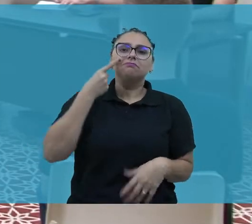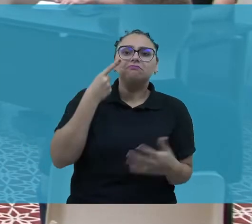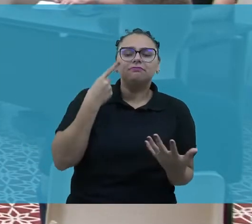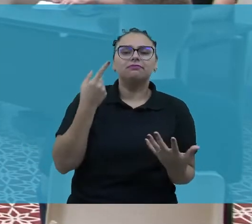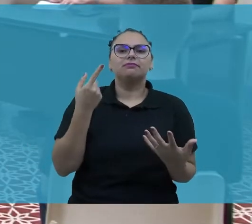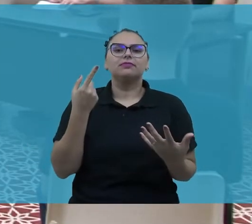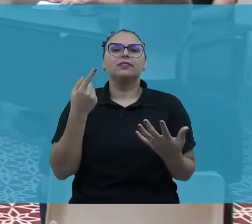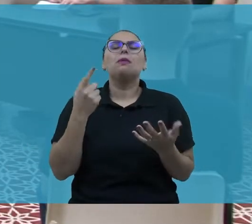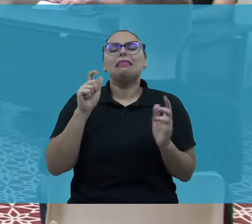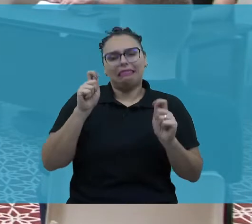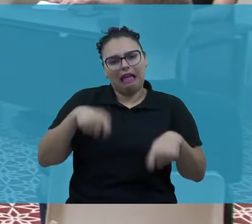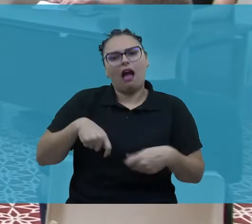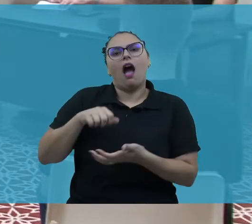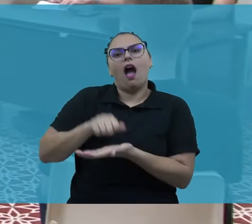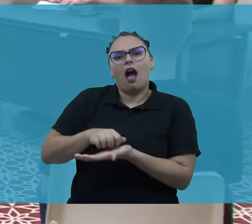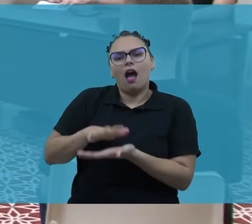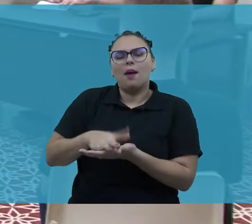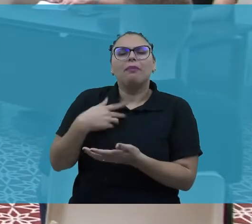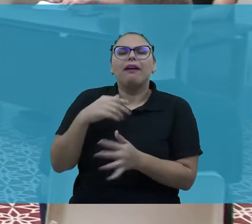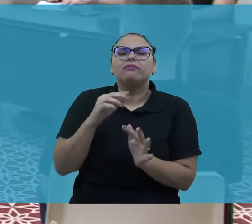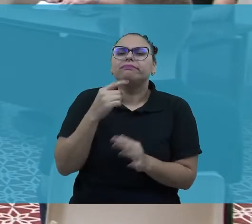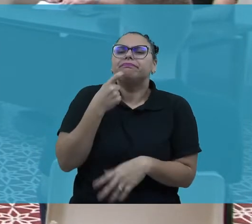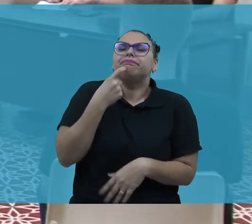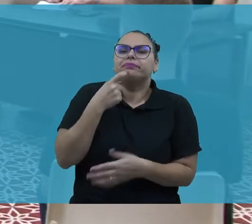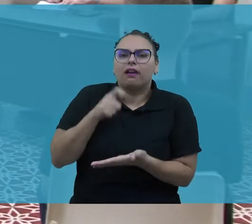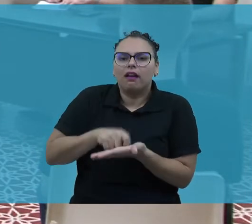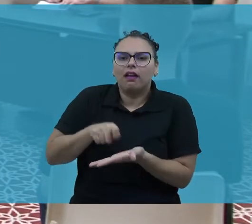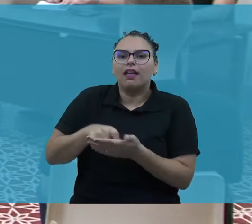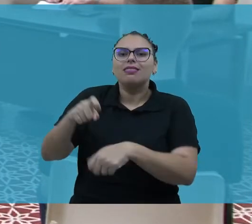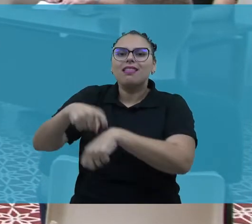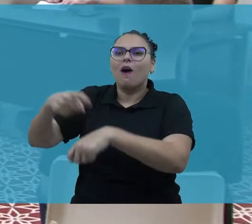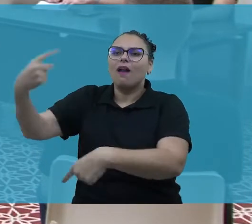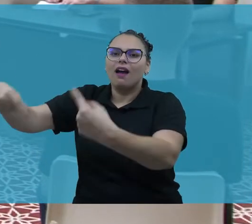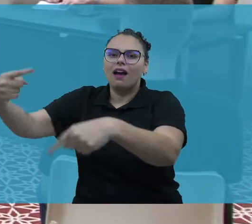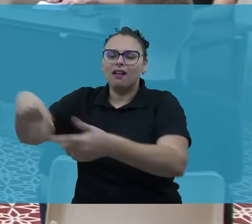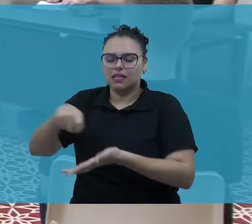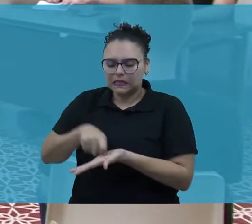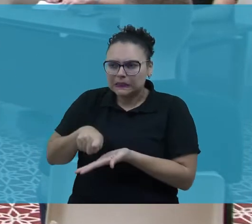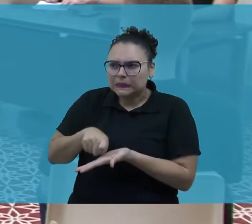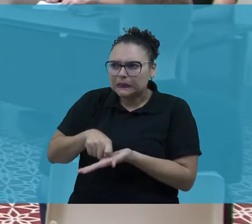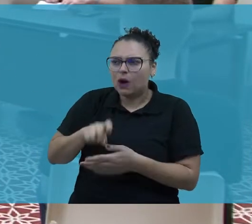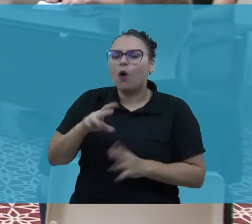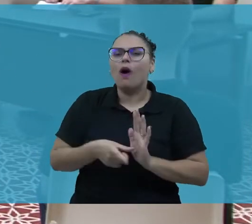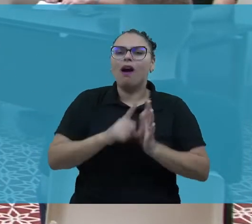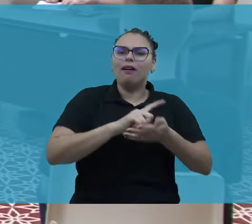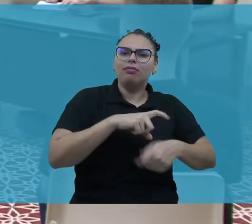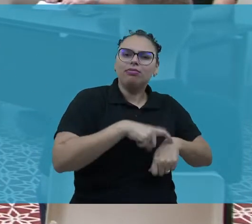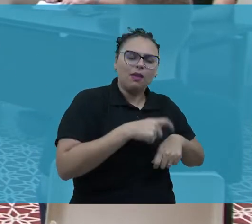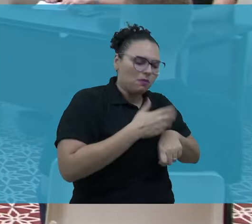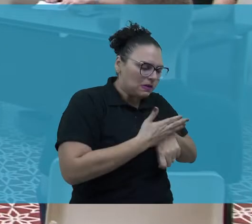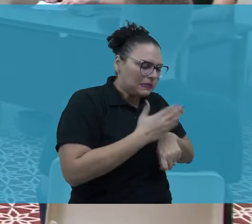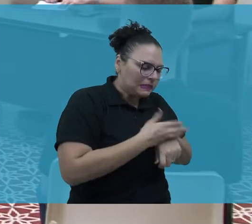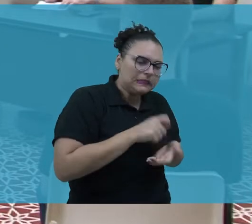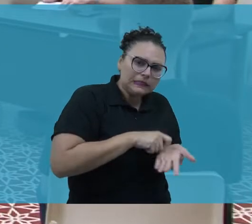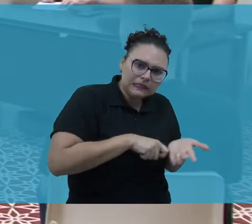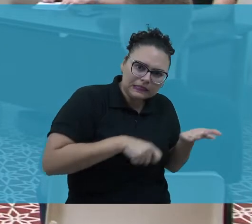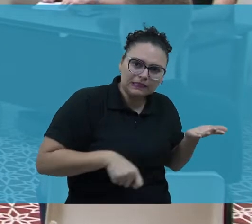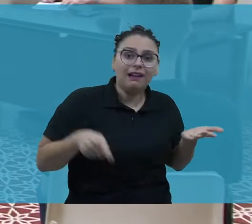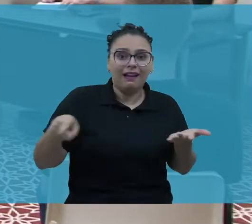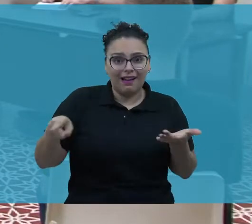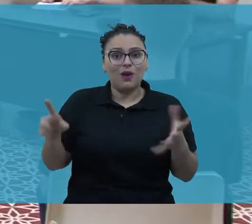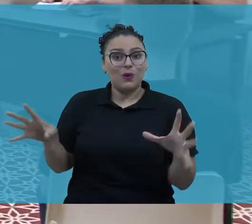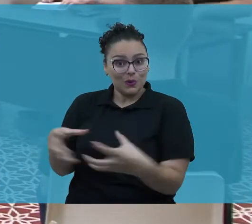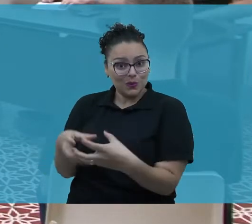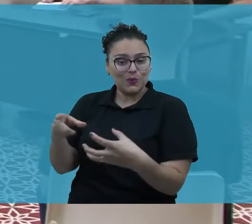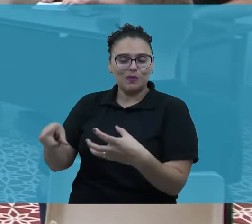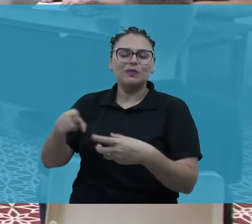O máximo que podem escrever são pequenas notas durante o debate ou durante o curto período de preparação. Desta forma,